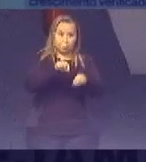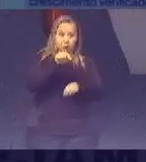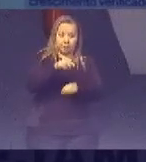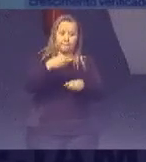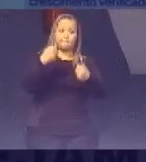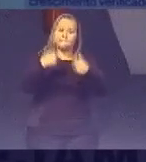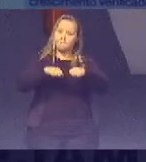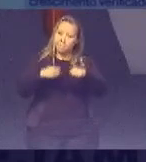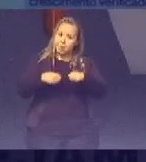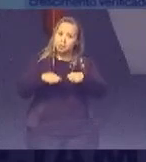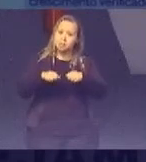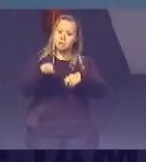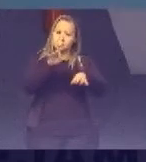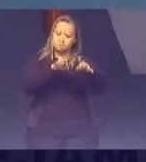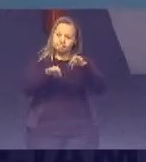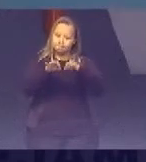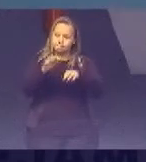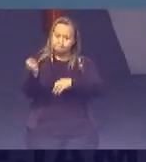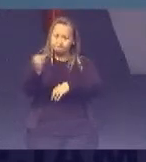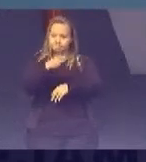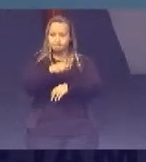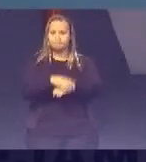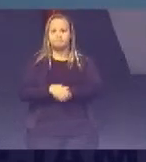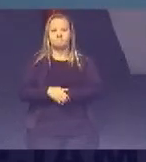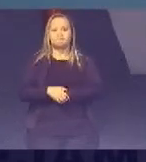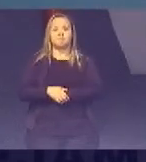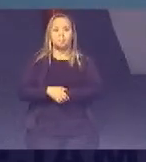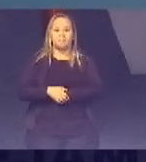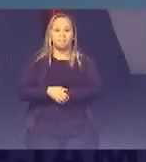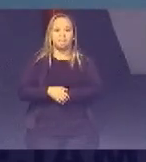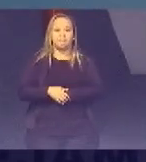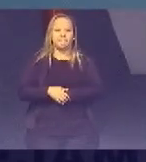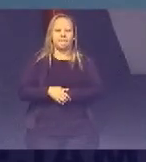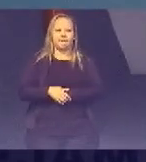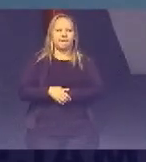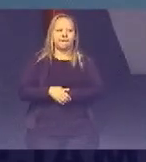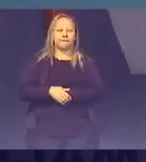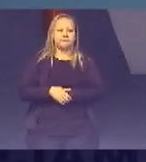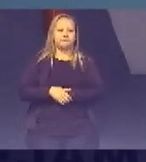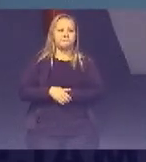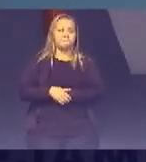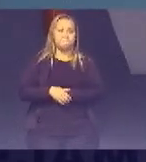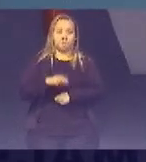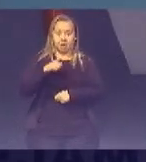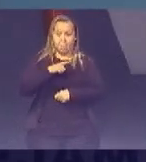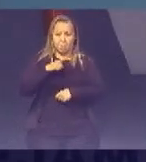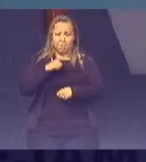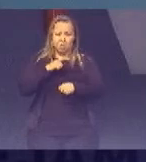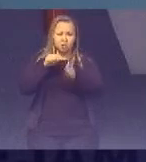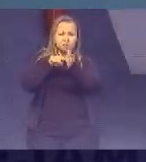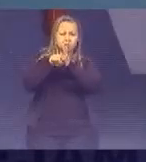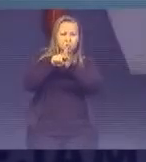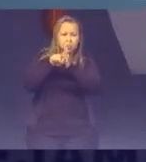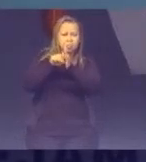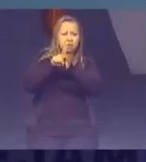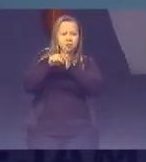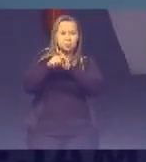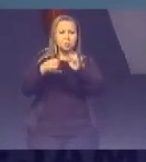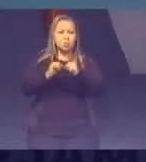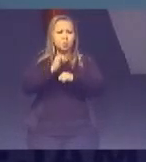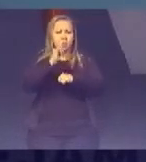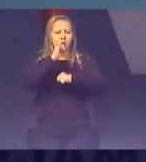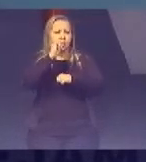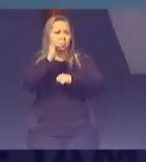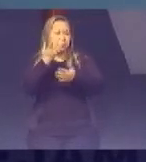revisto A própria adequação Das metas Tinha uma questão Muito importante Já finalizando um